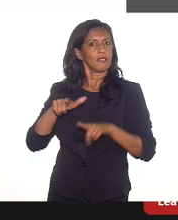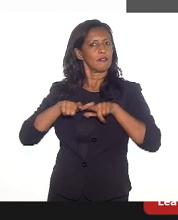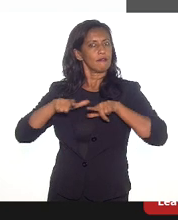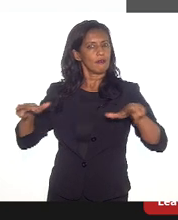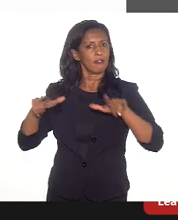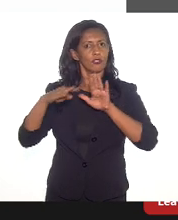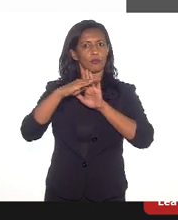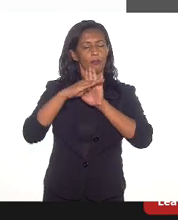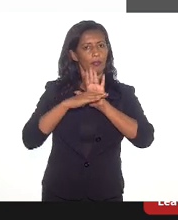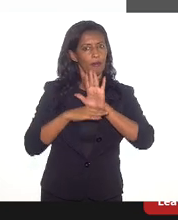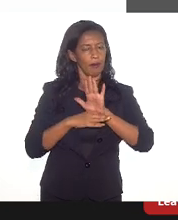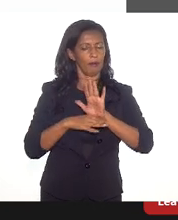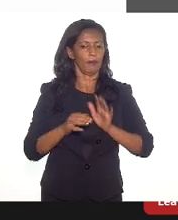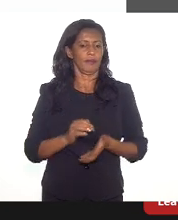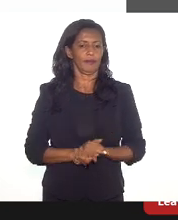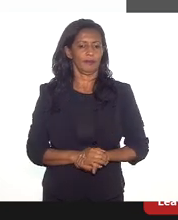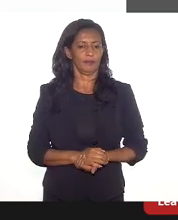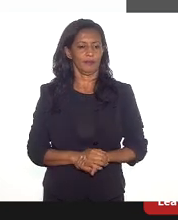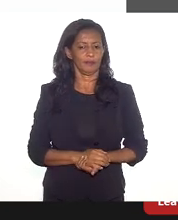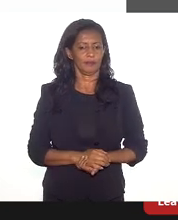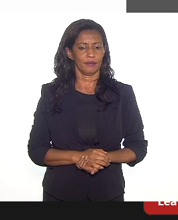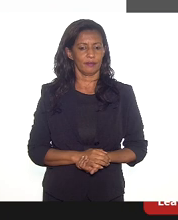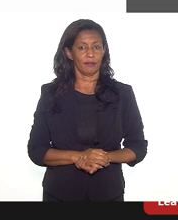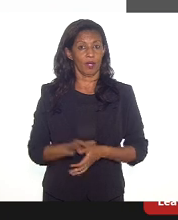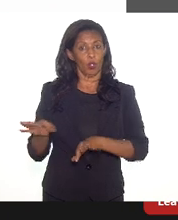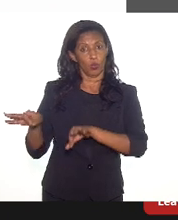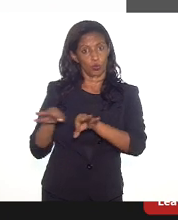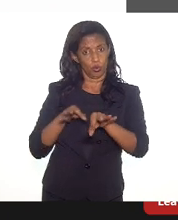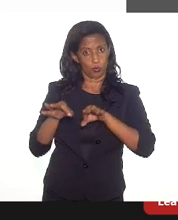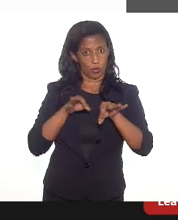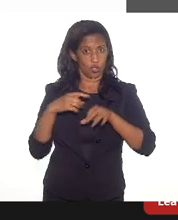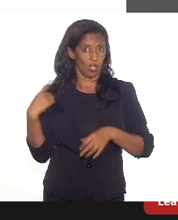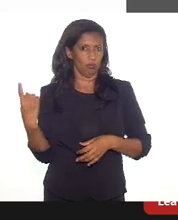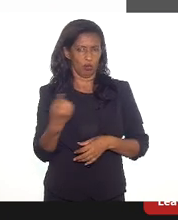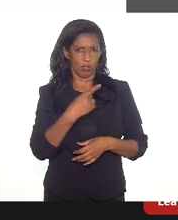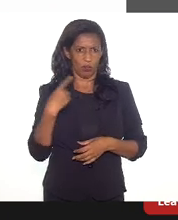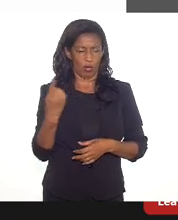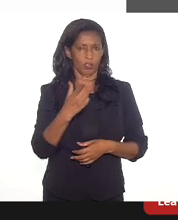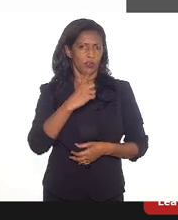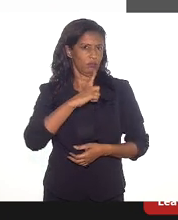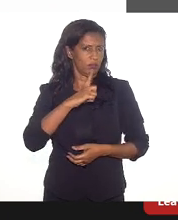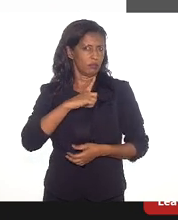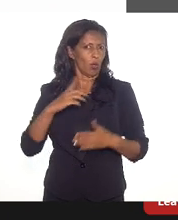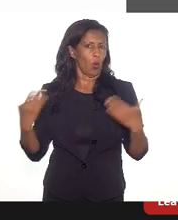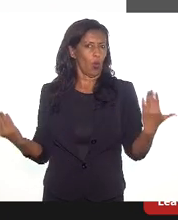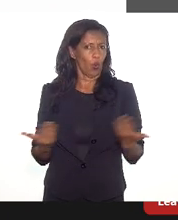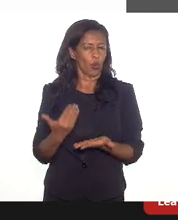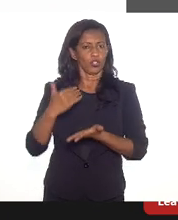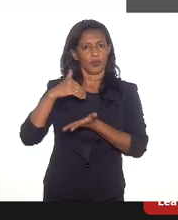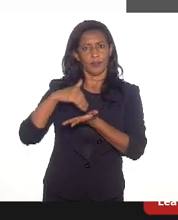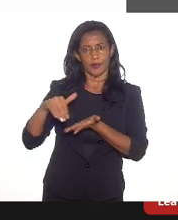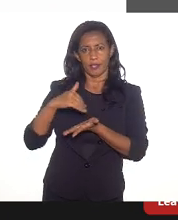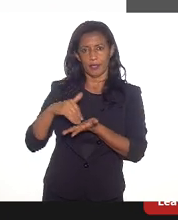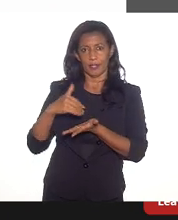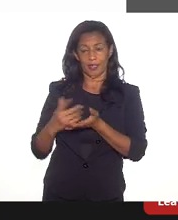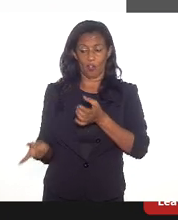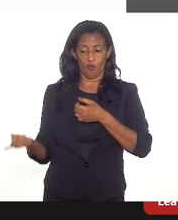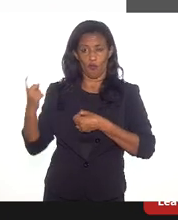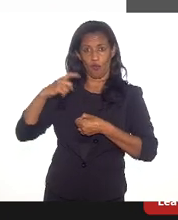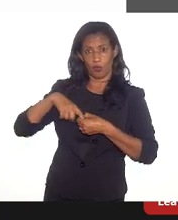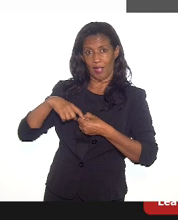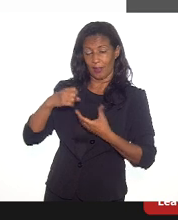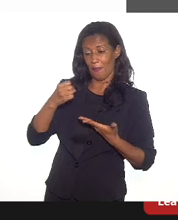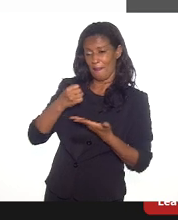programa. Os projetos que nós estamos trocamos aqui hoje na Secretaria voltados